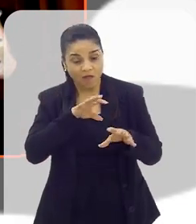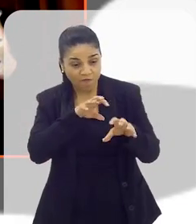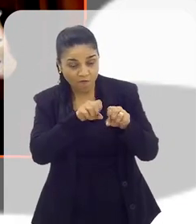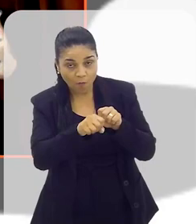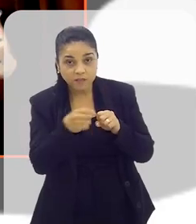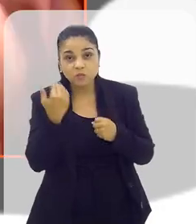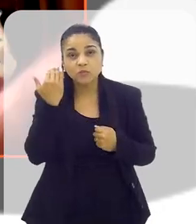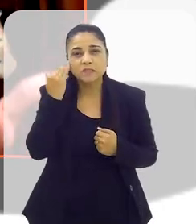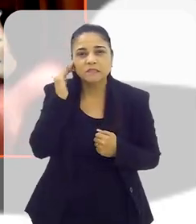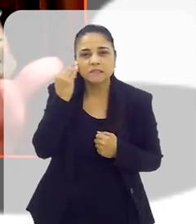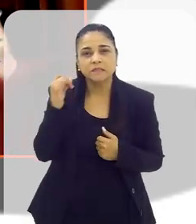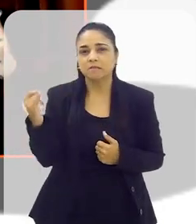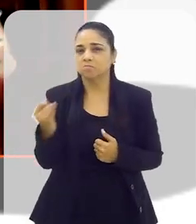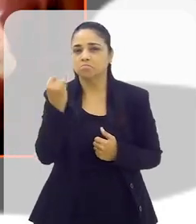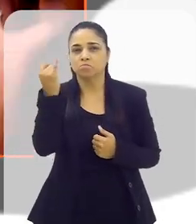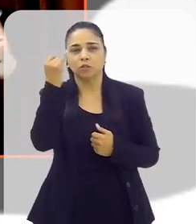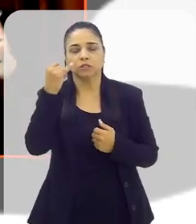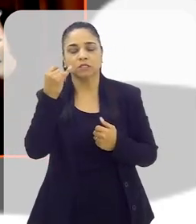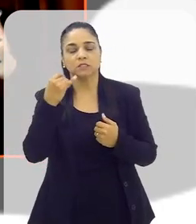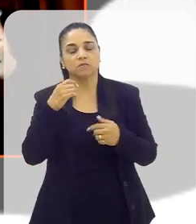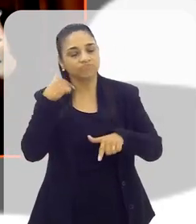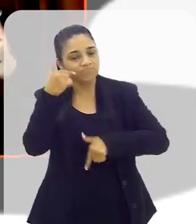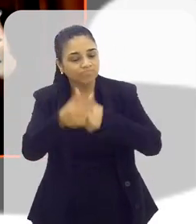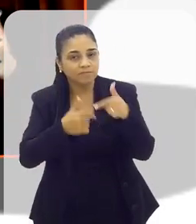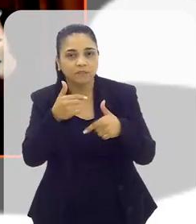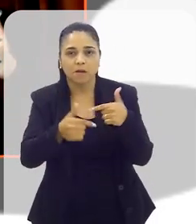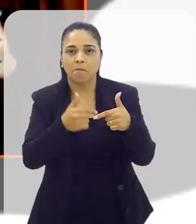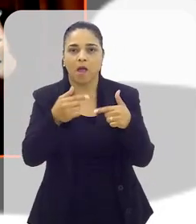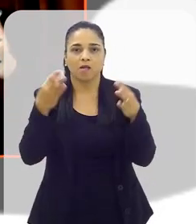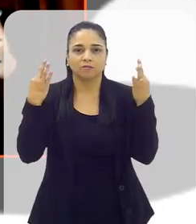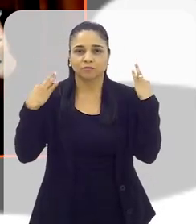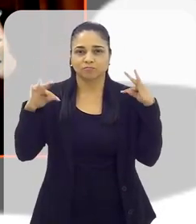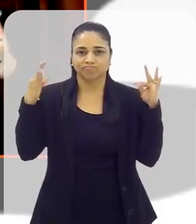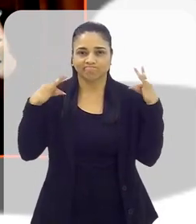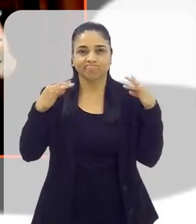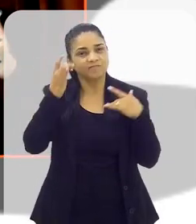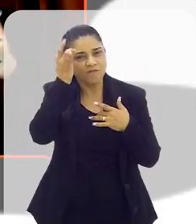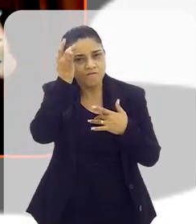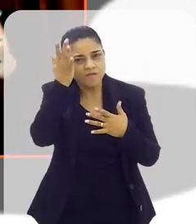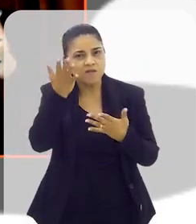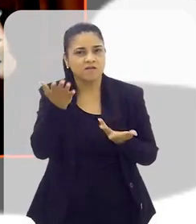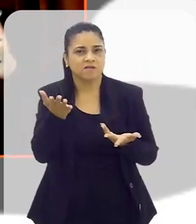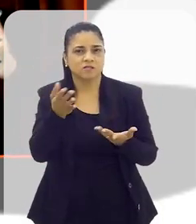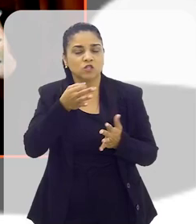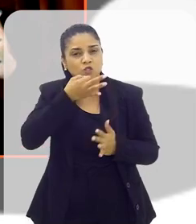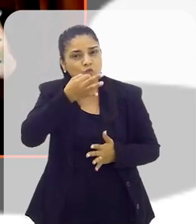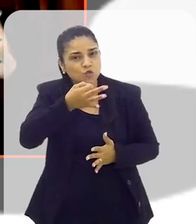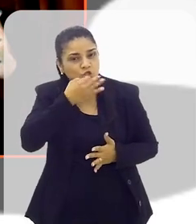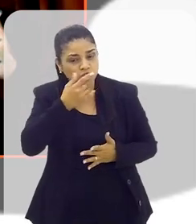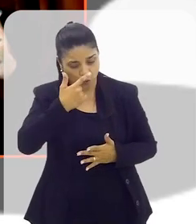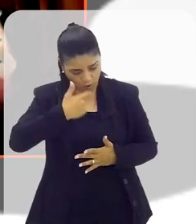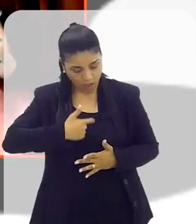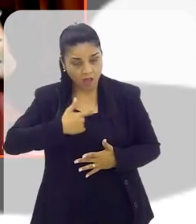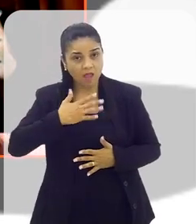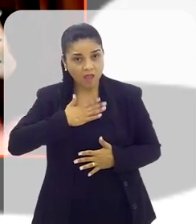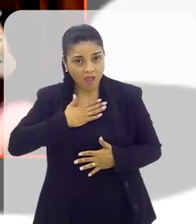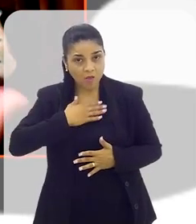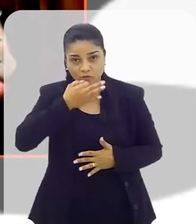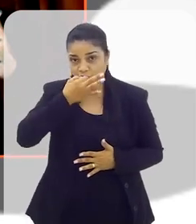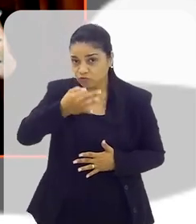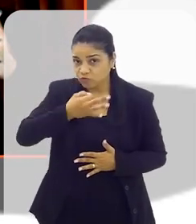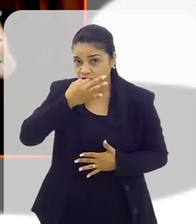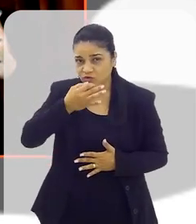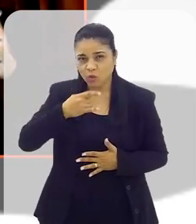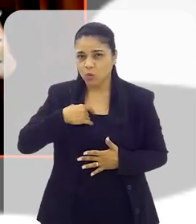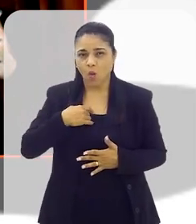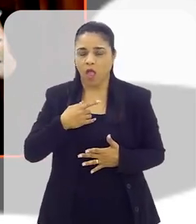entendessem um pouco melhor a importância da atividade turística. Que é uma coisa fácil também. Essas sugestões que eu estou dando,